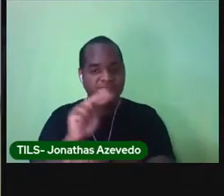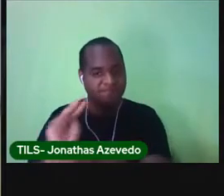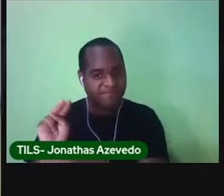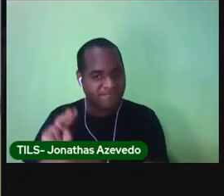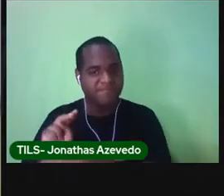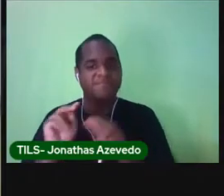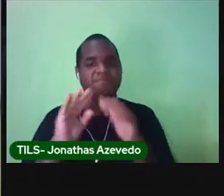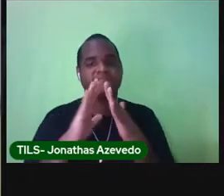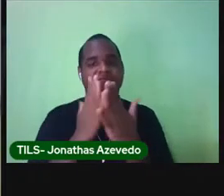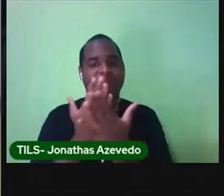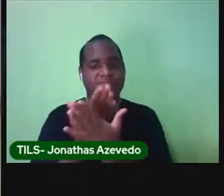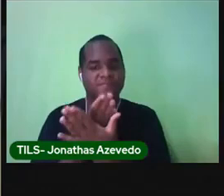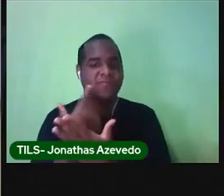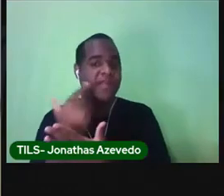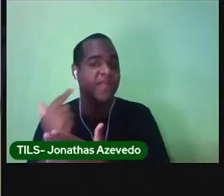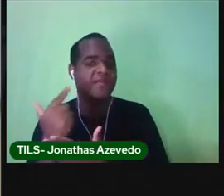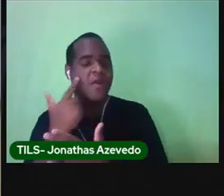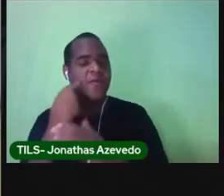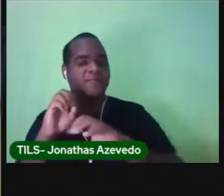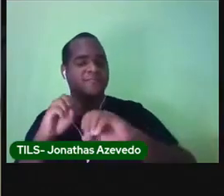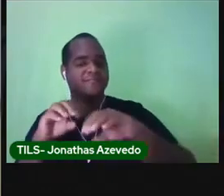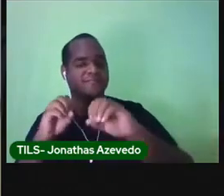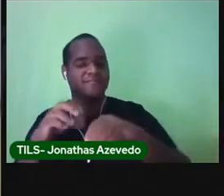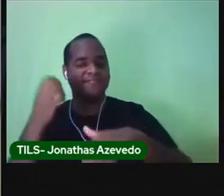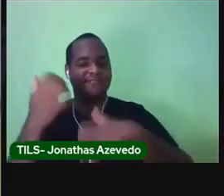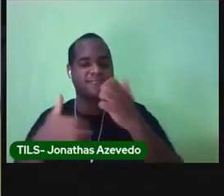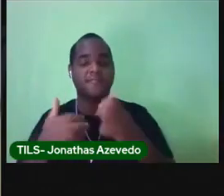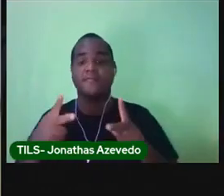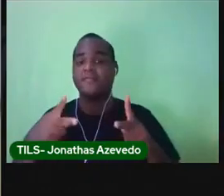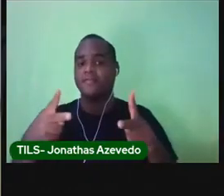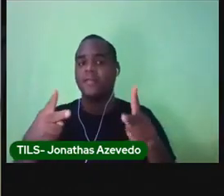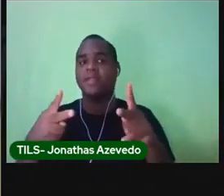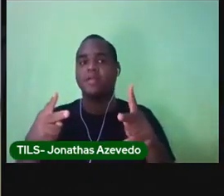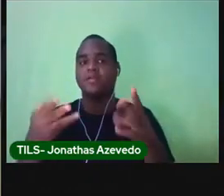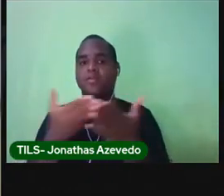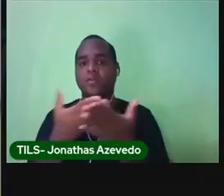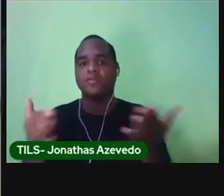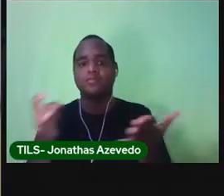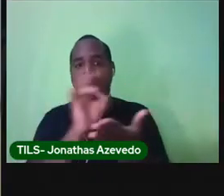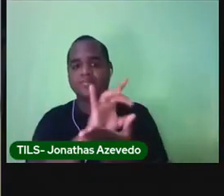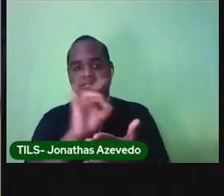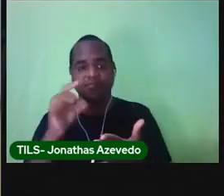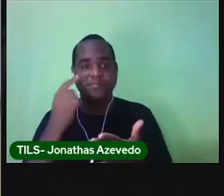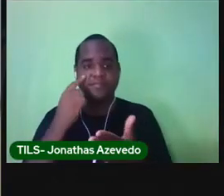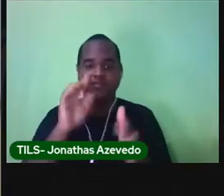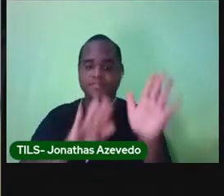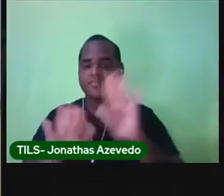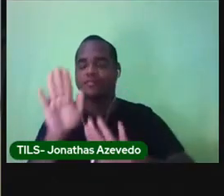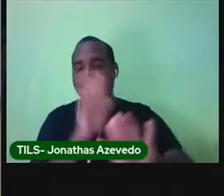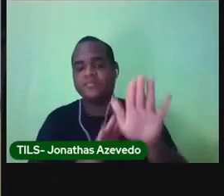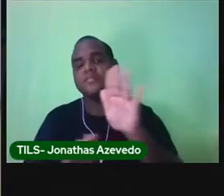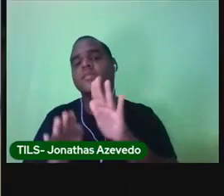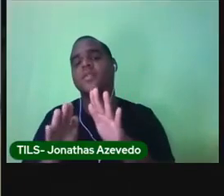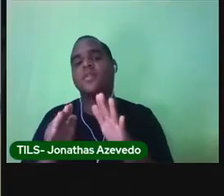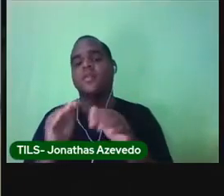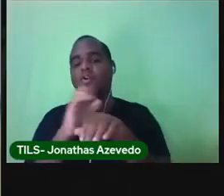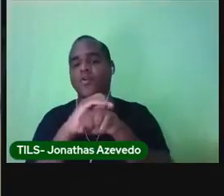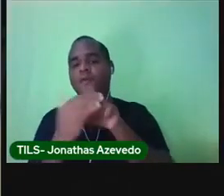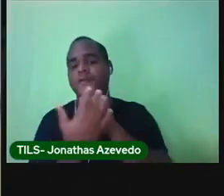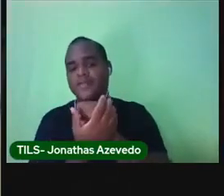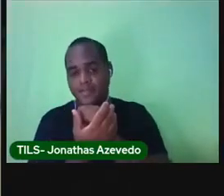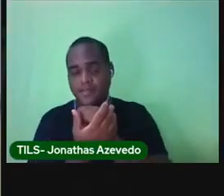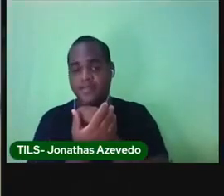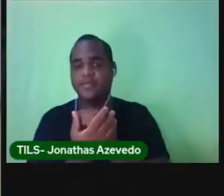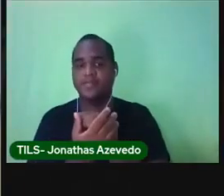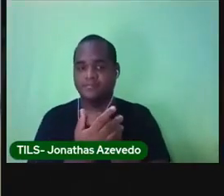E assim, continuando, todos os cuidados contra o Covid. Lavem sempre as